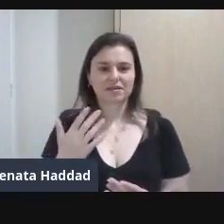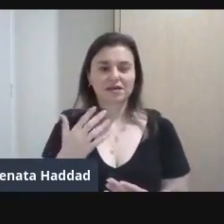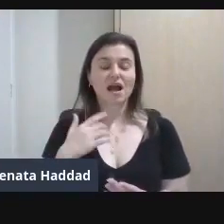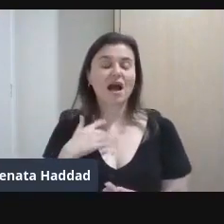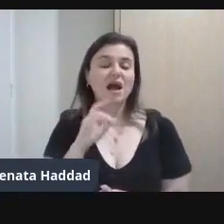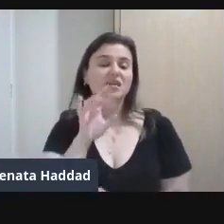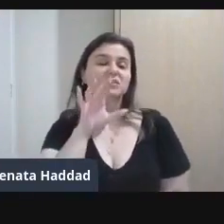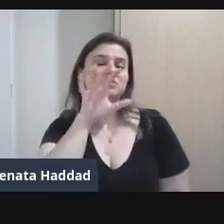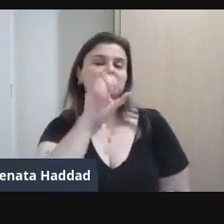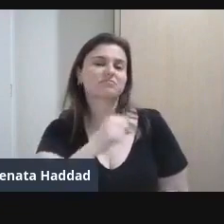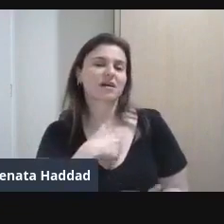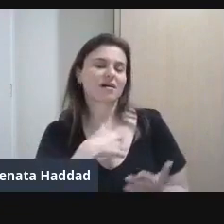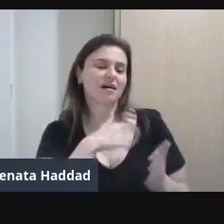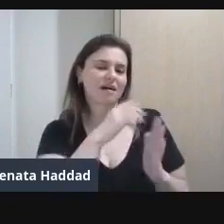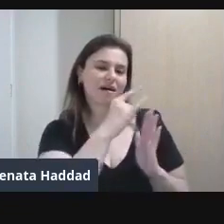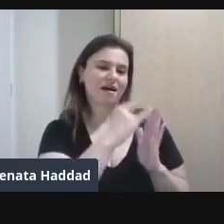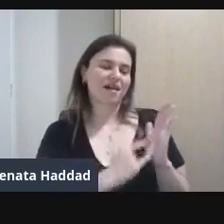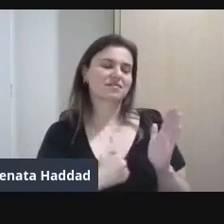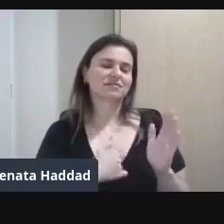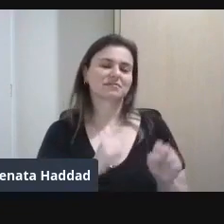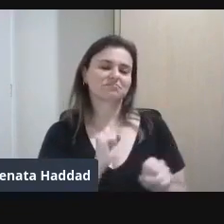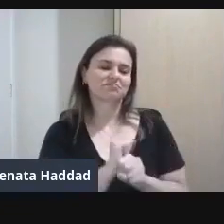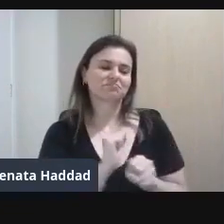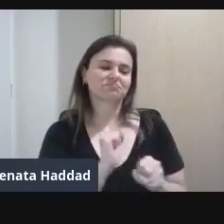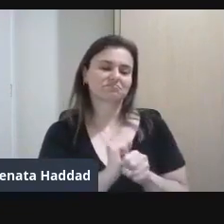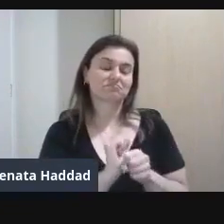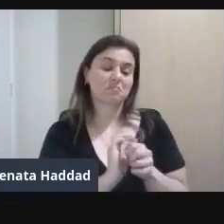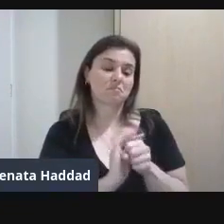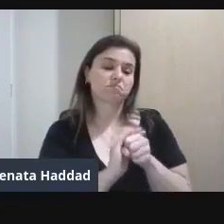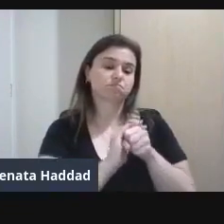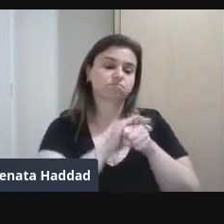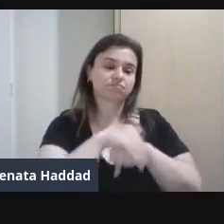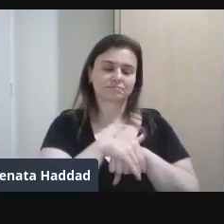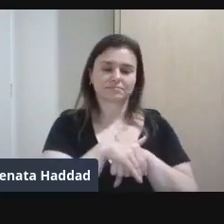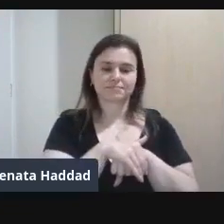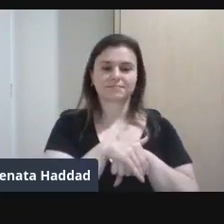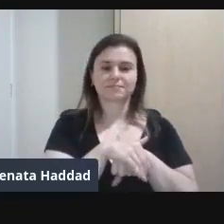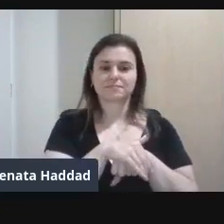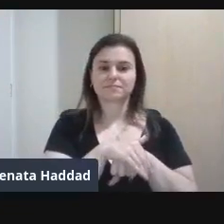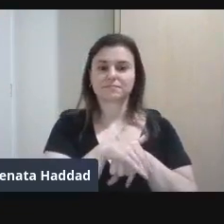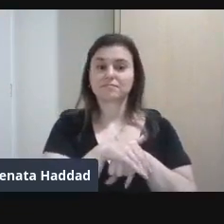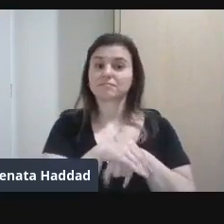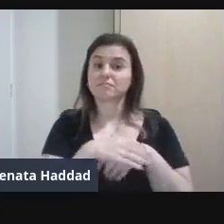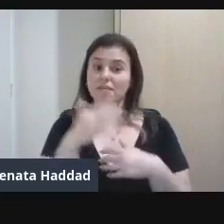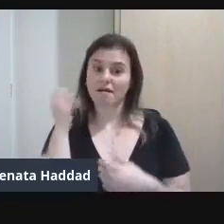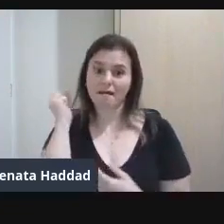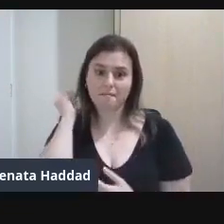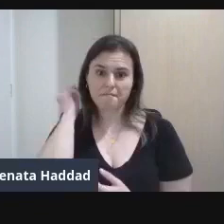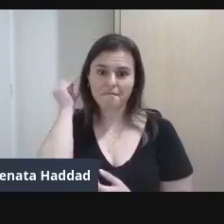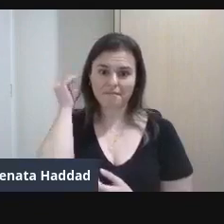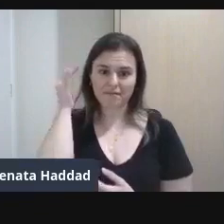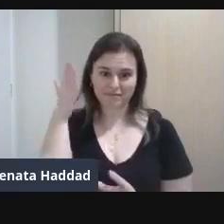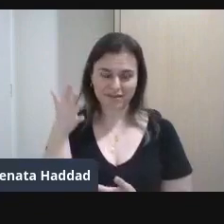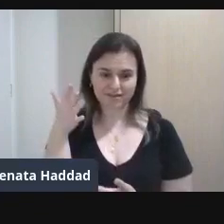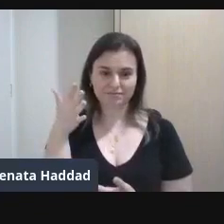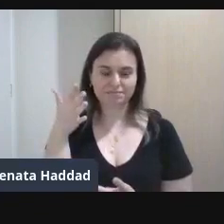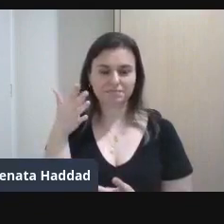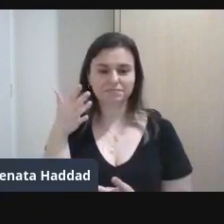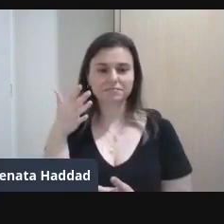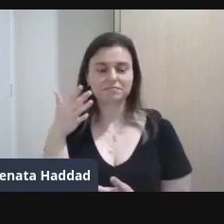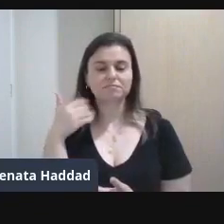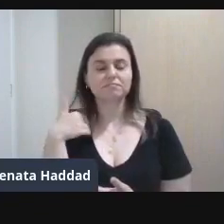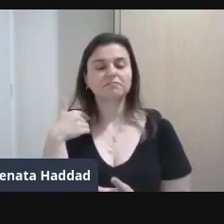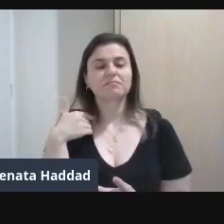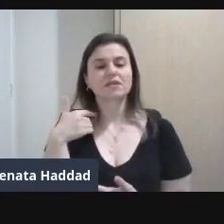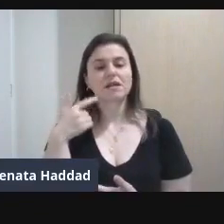lista E esperou A noite cair Quando chegou A madrugada Ela foi até O pé da cama